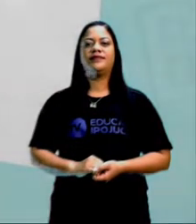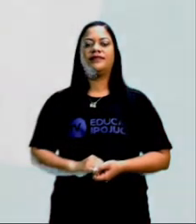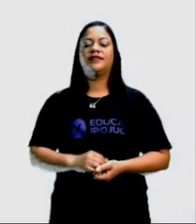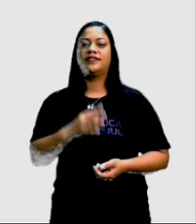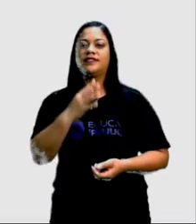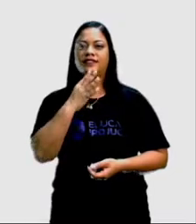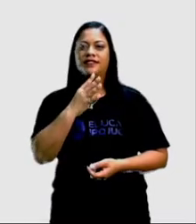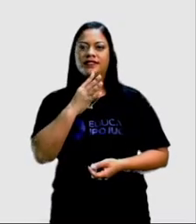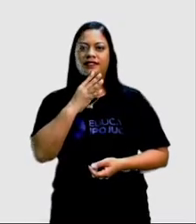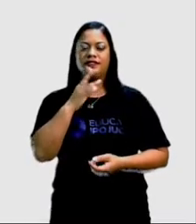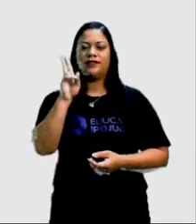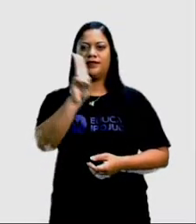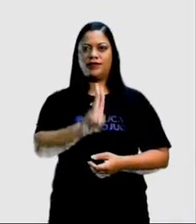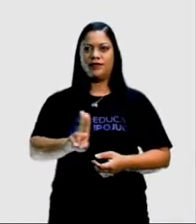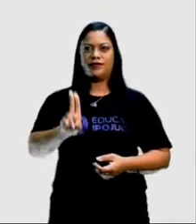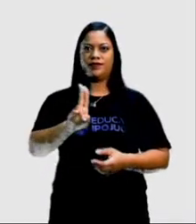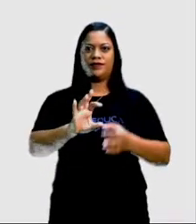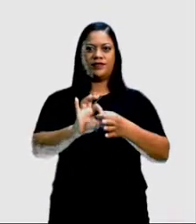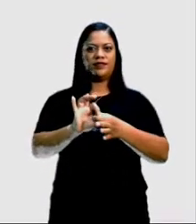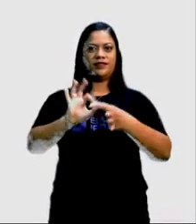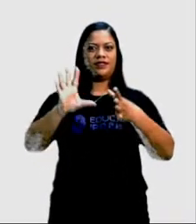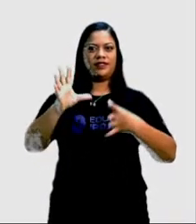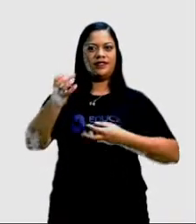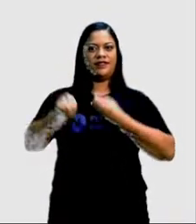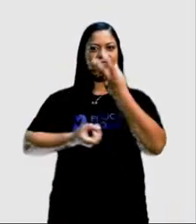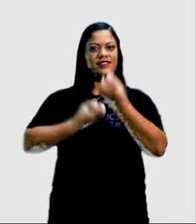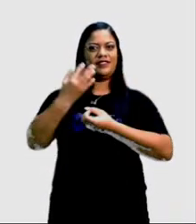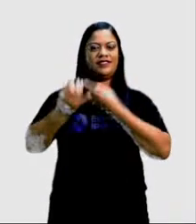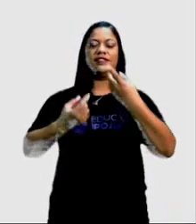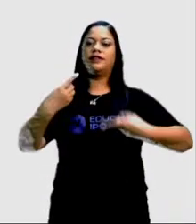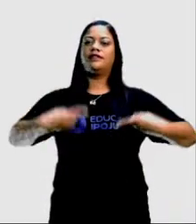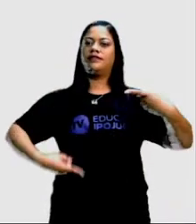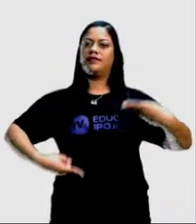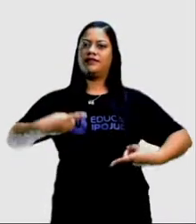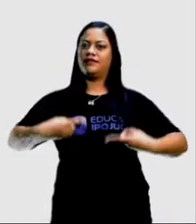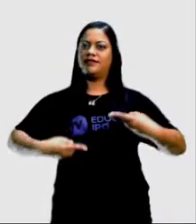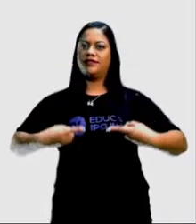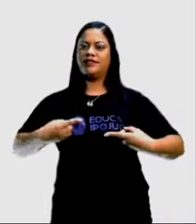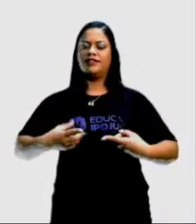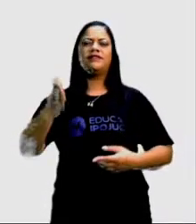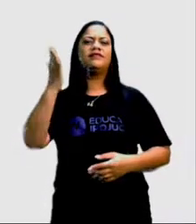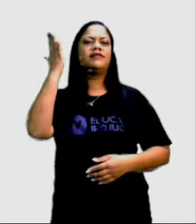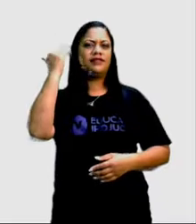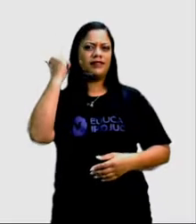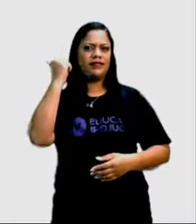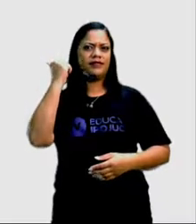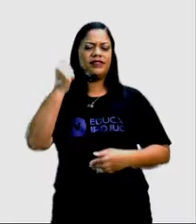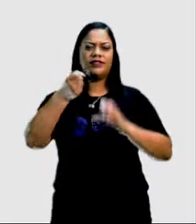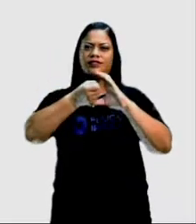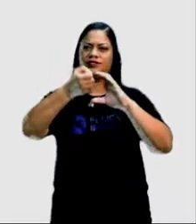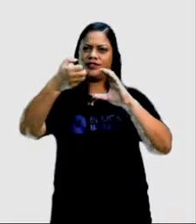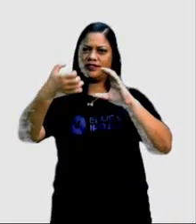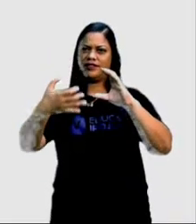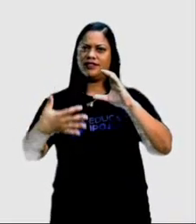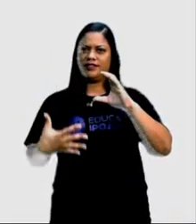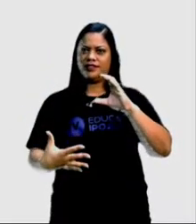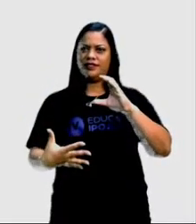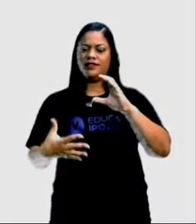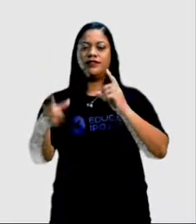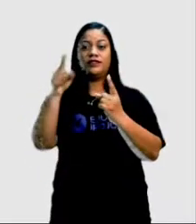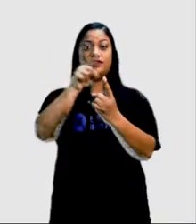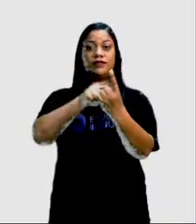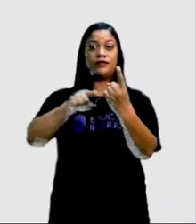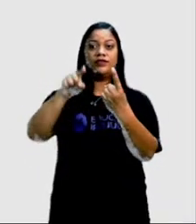Reconhecer o uso da liberdade de expressão nos debates e identificar as características e